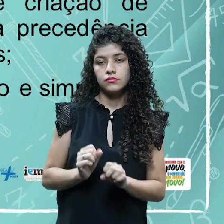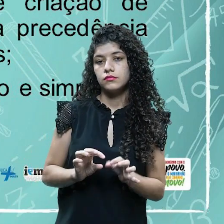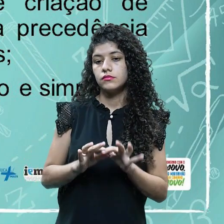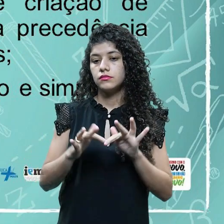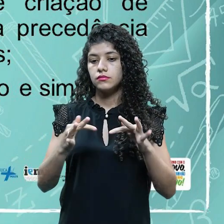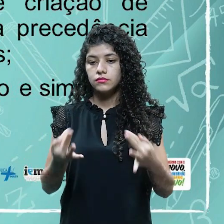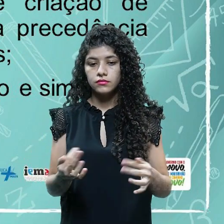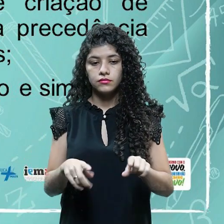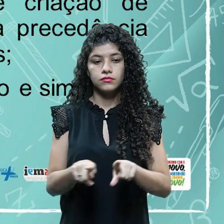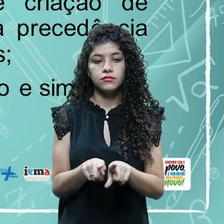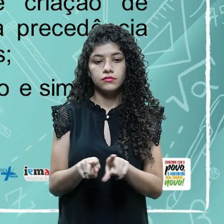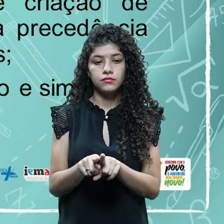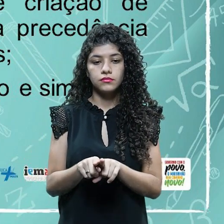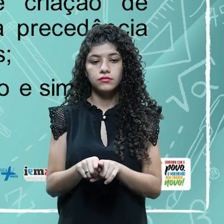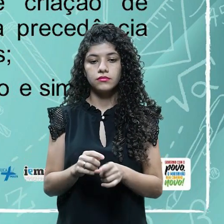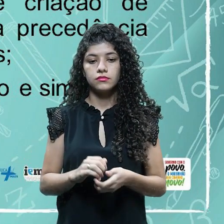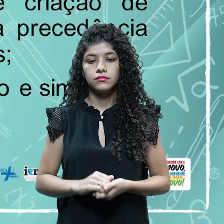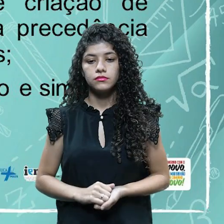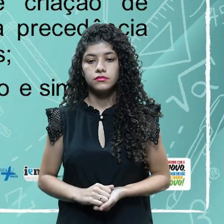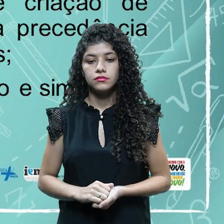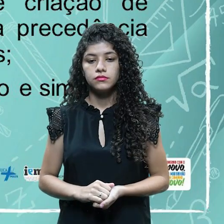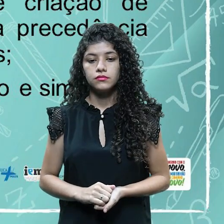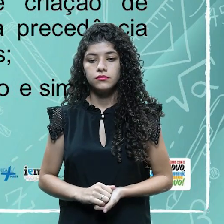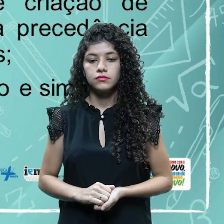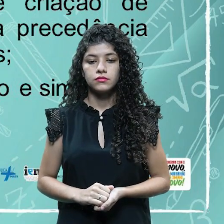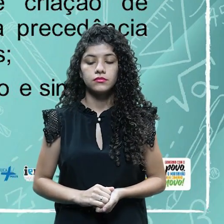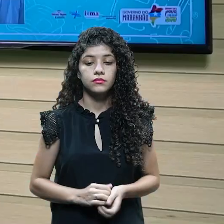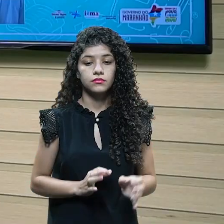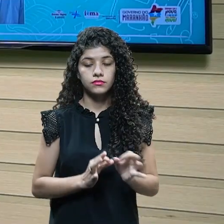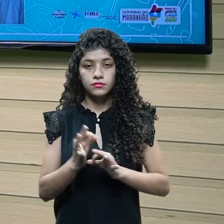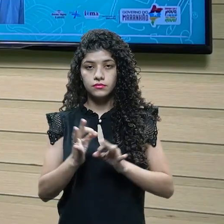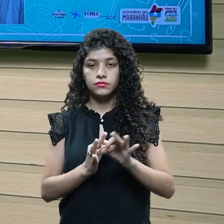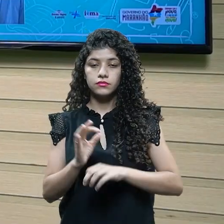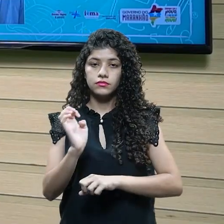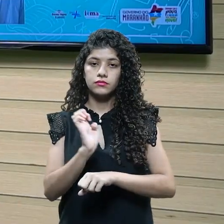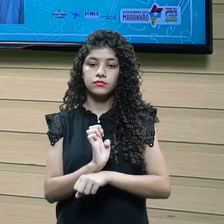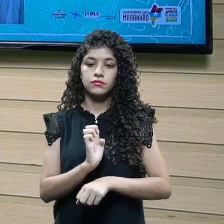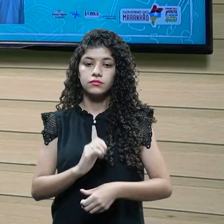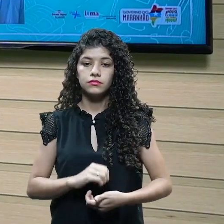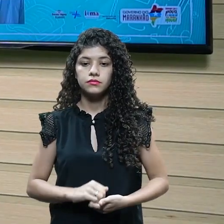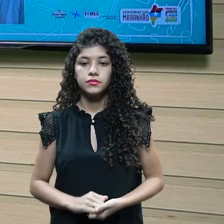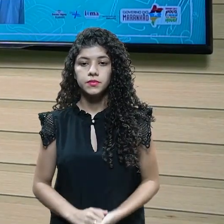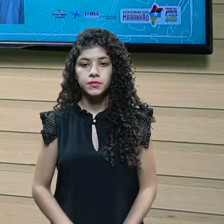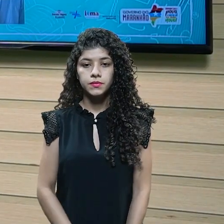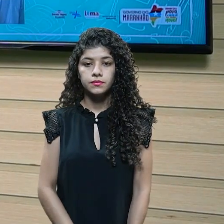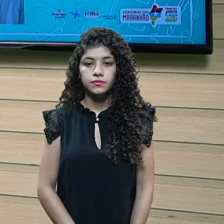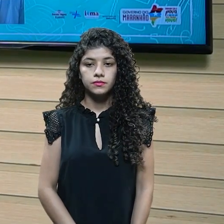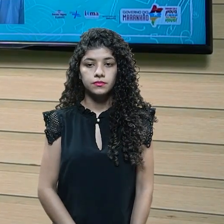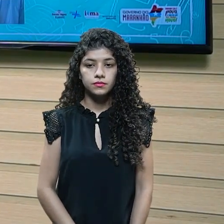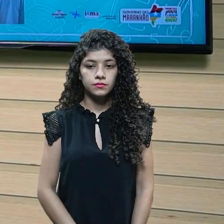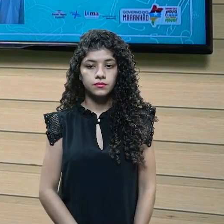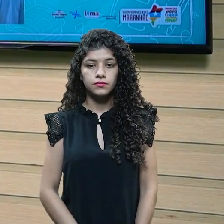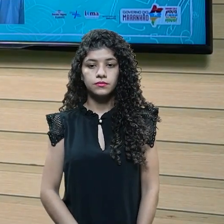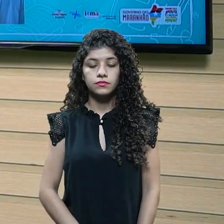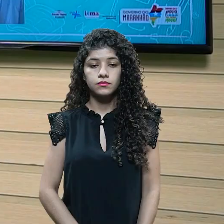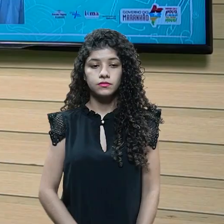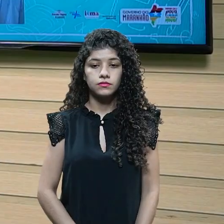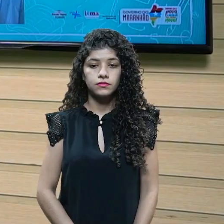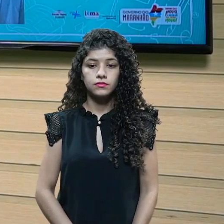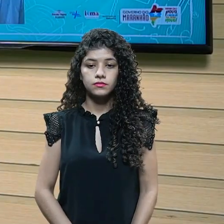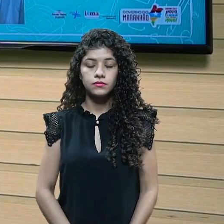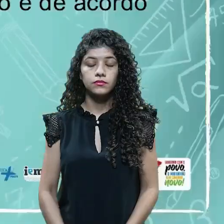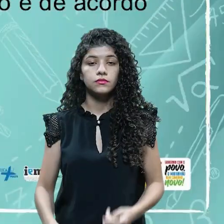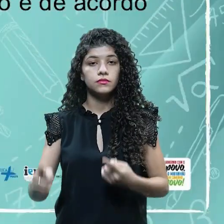né, que ele é aplicado a pessoas, a organizações e estados. Quais os tipos de montagem de